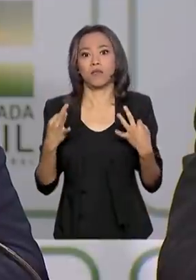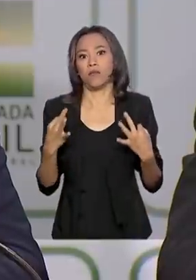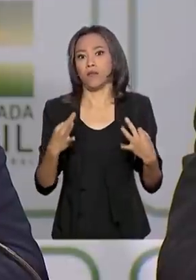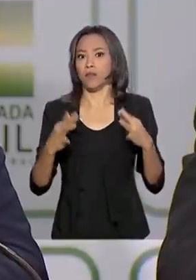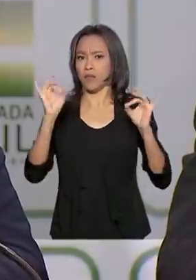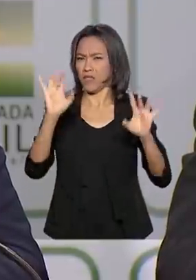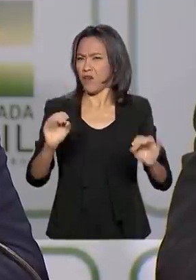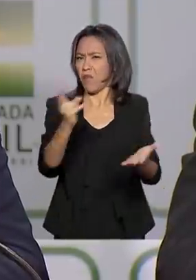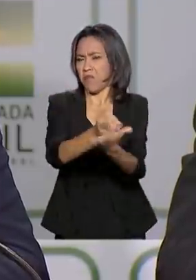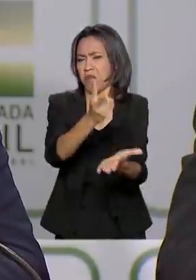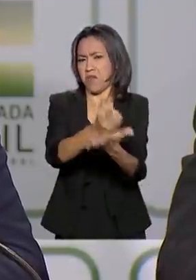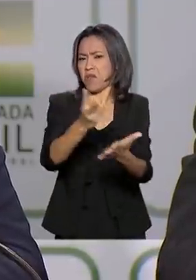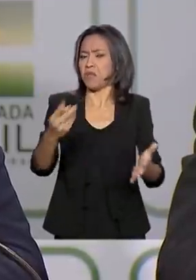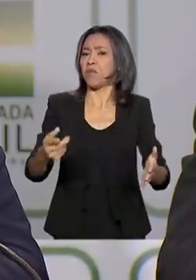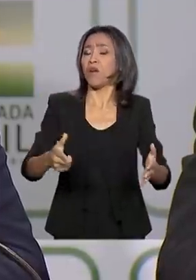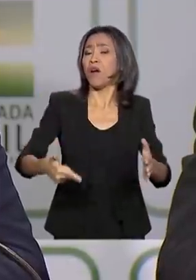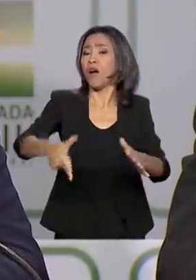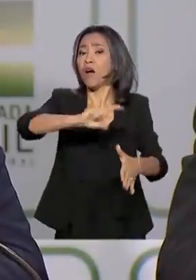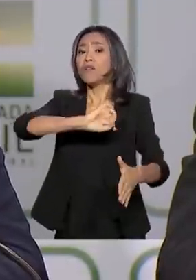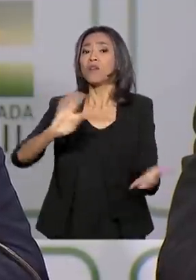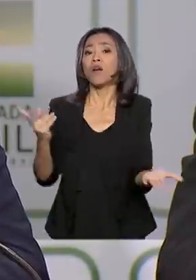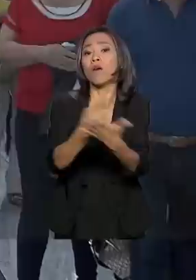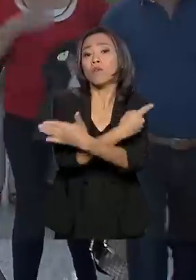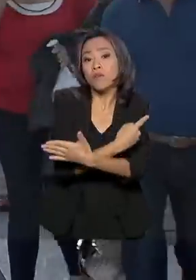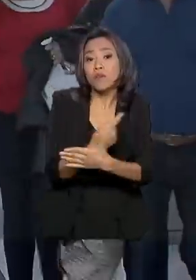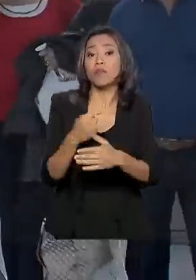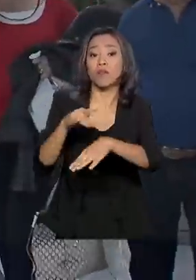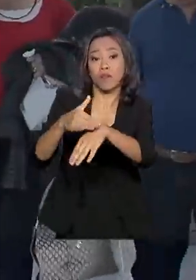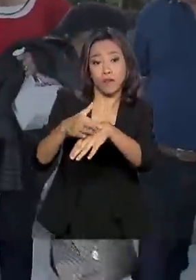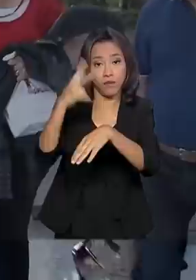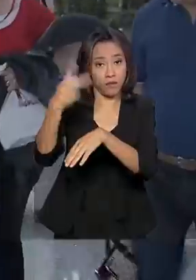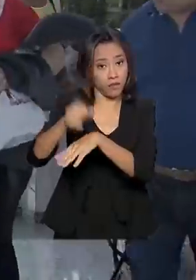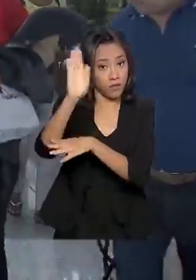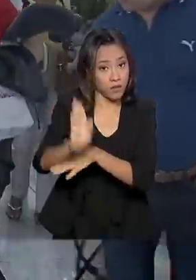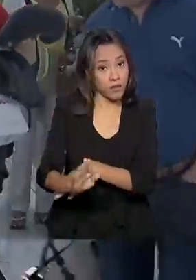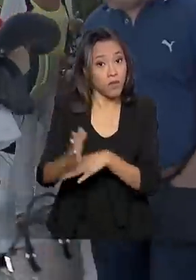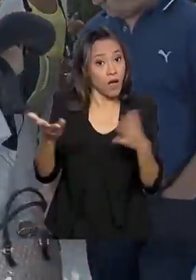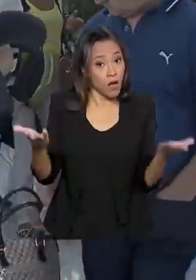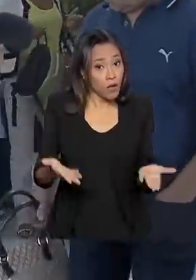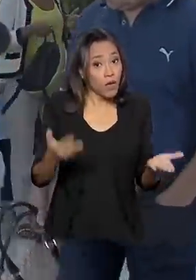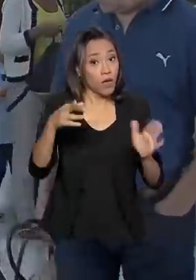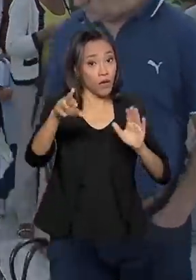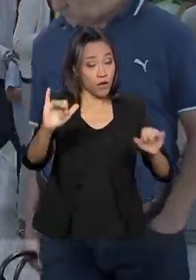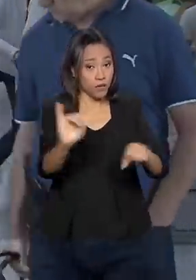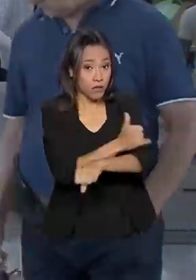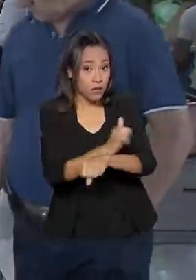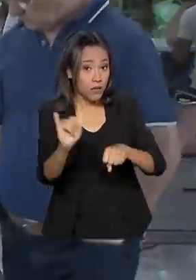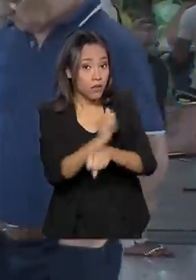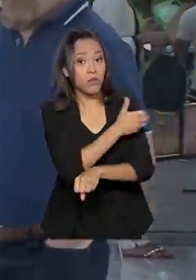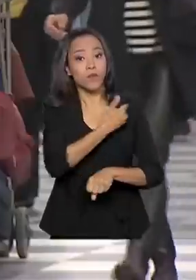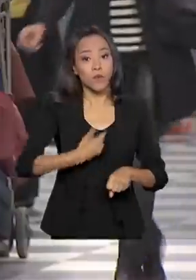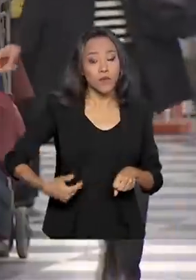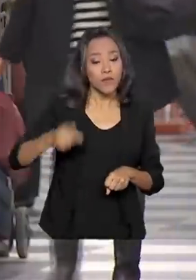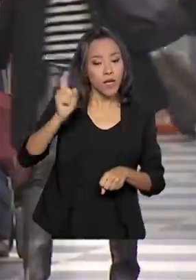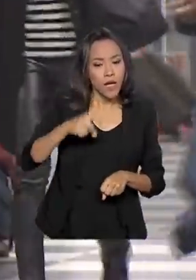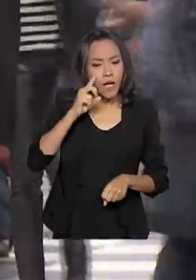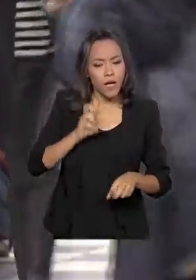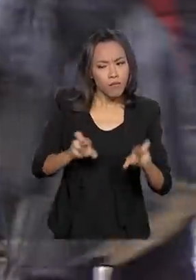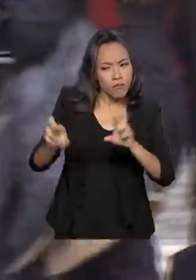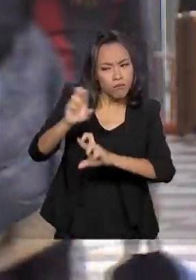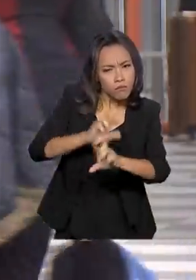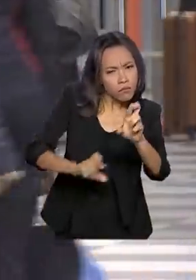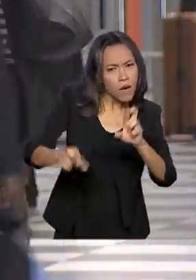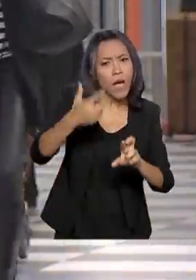mesmo antes da confirmação de um caso da doença. Agora, uma das medidas é localizar e monitorar as pessoas